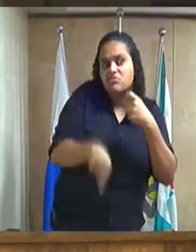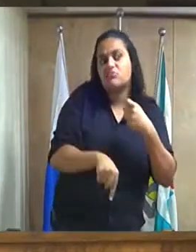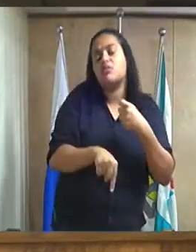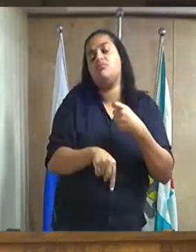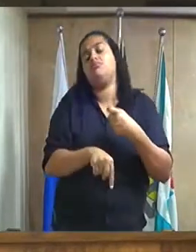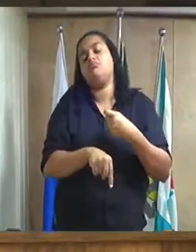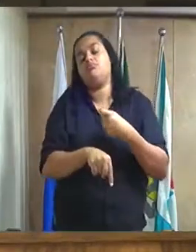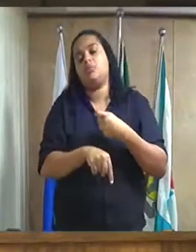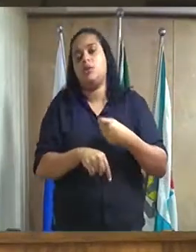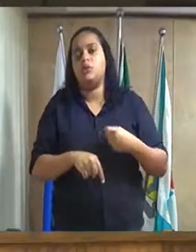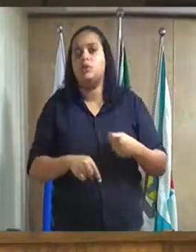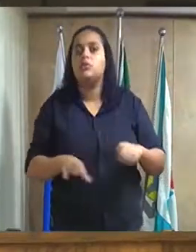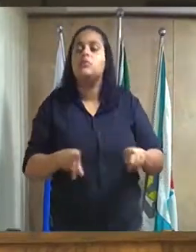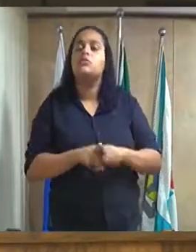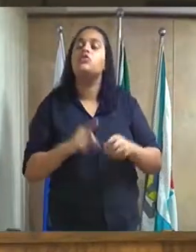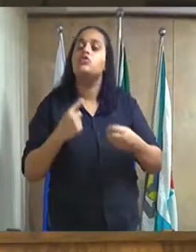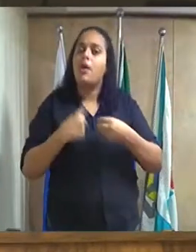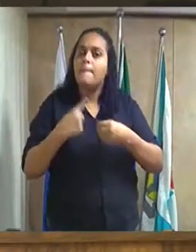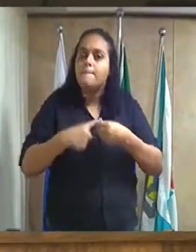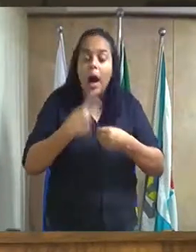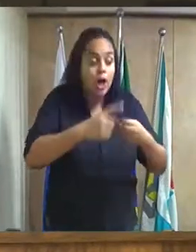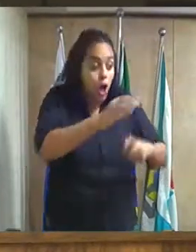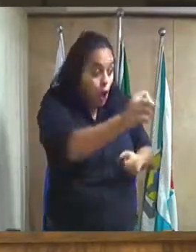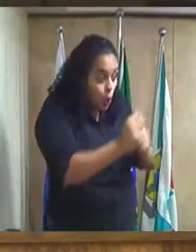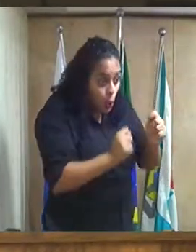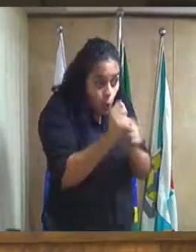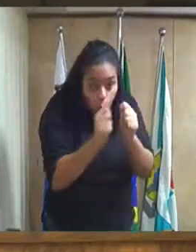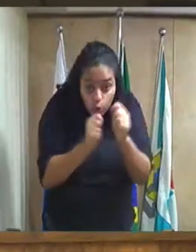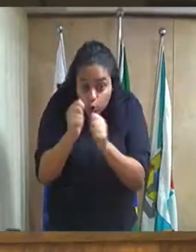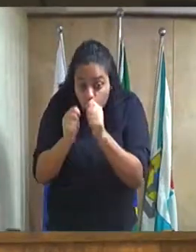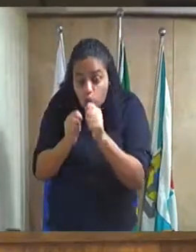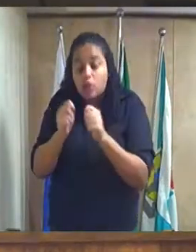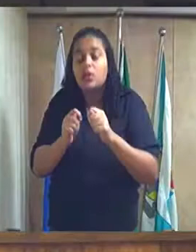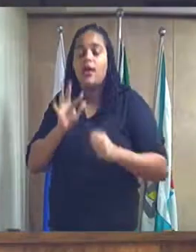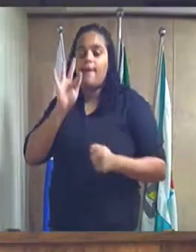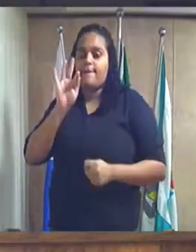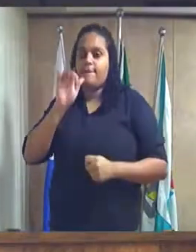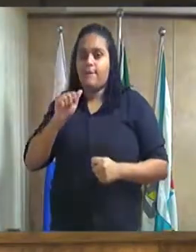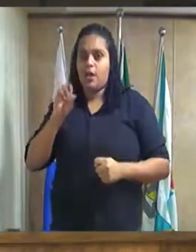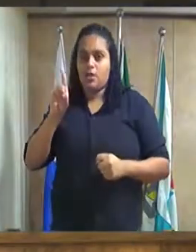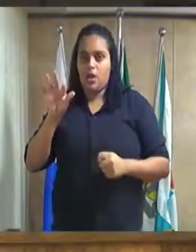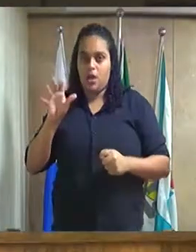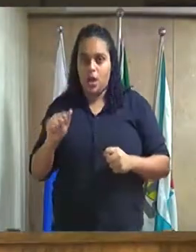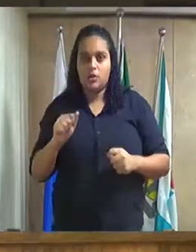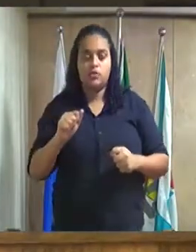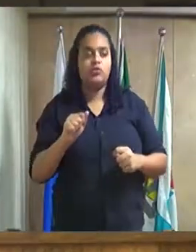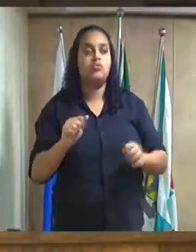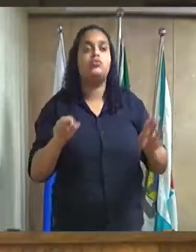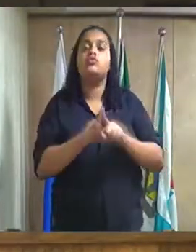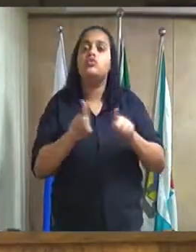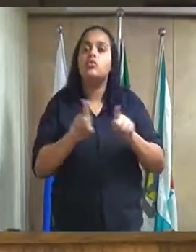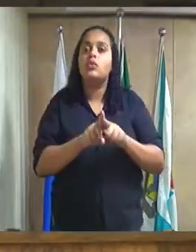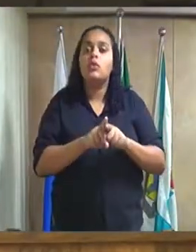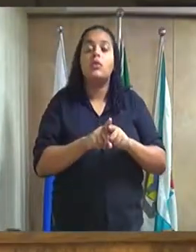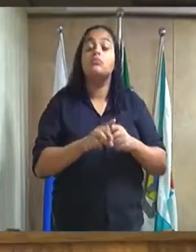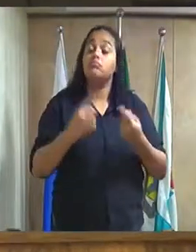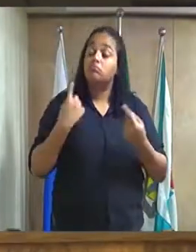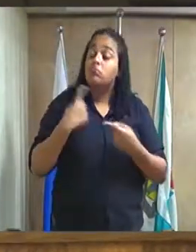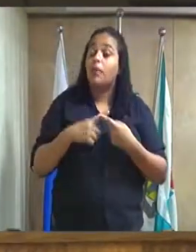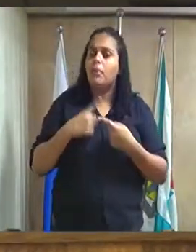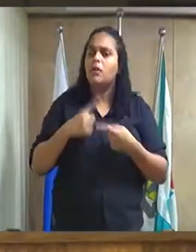da ausência de controle do ente federado no sistema prisional. Além disso,